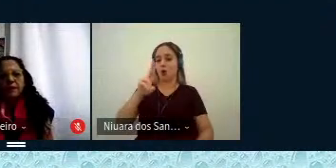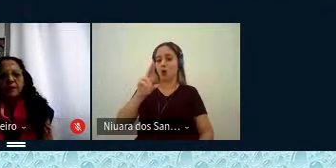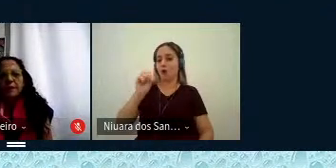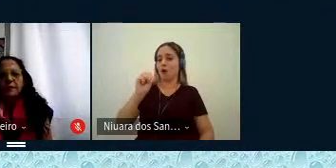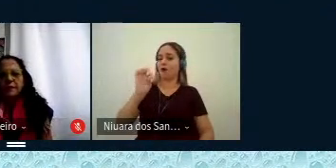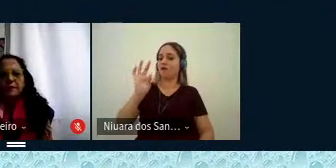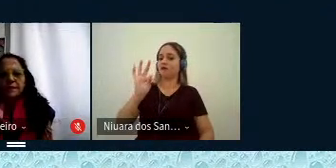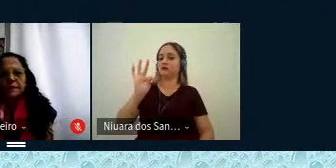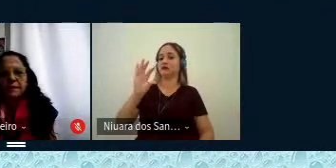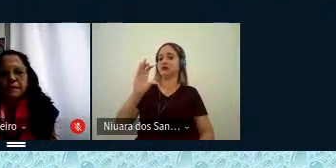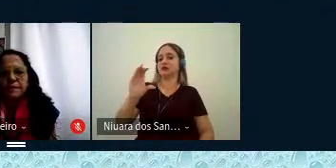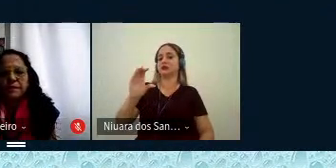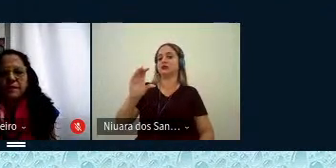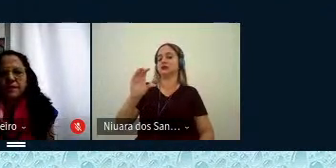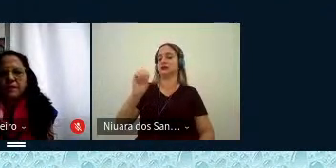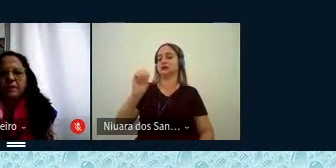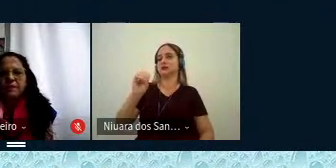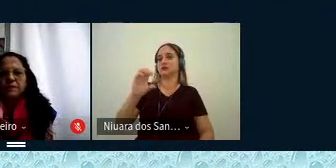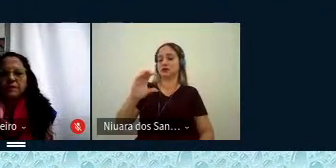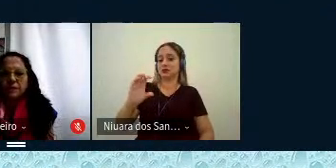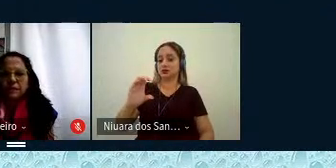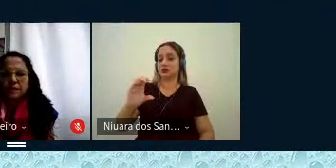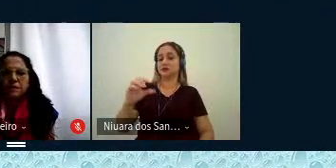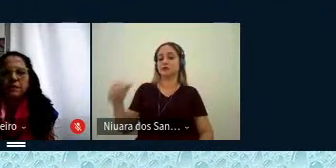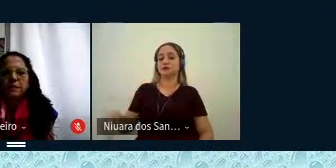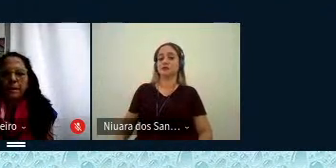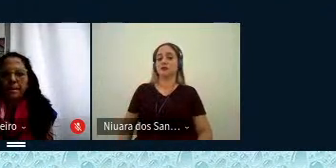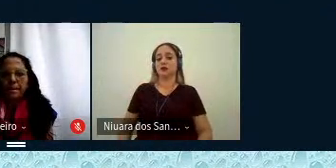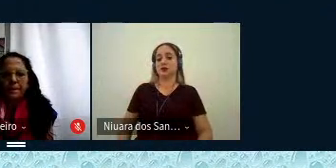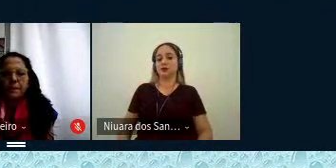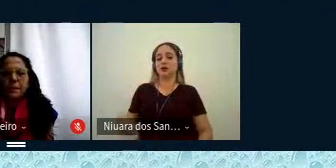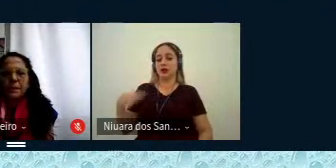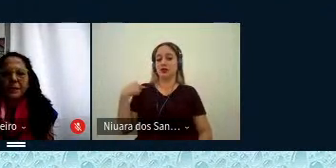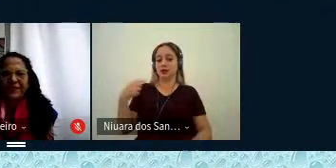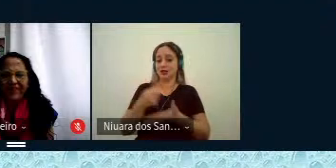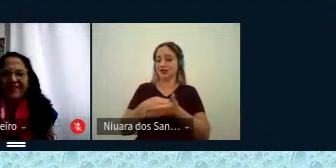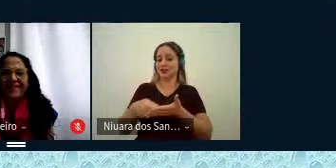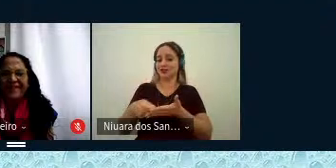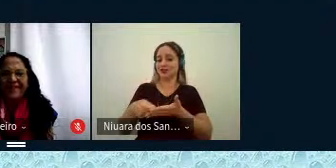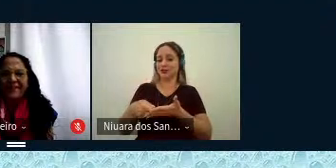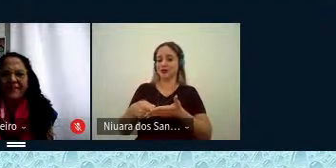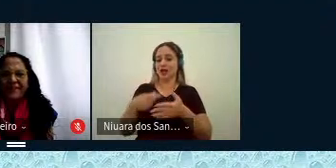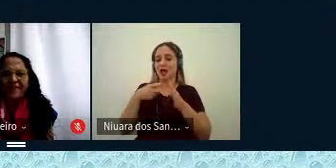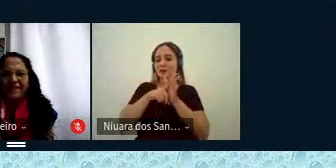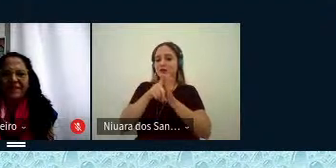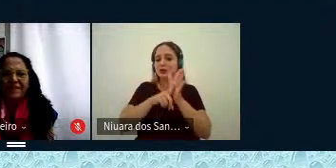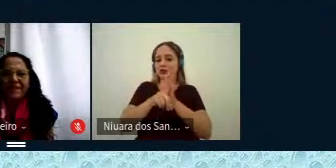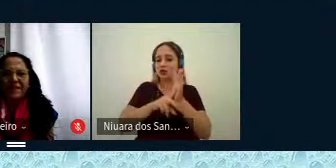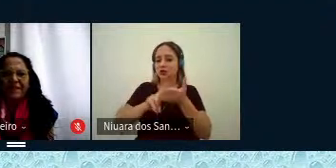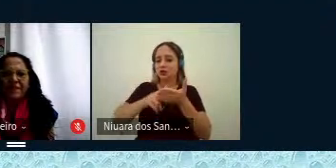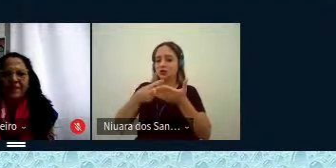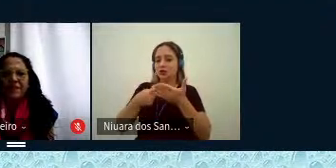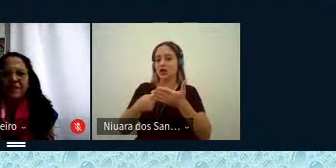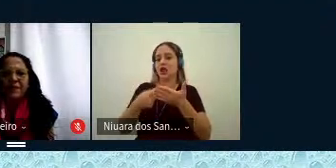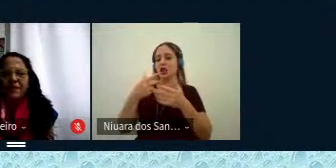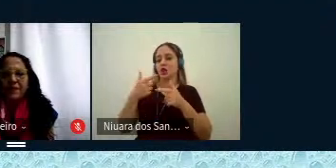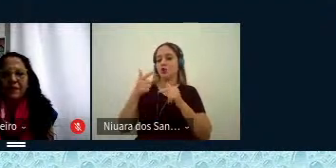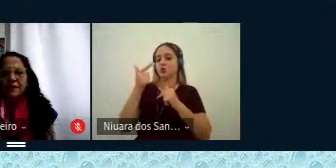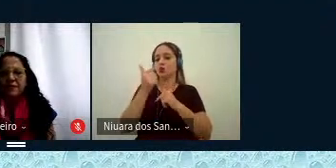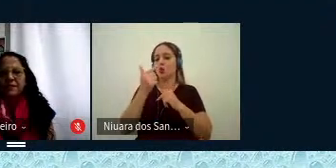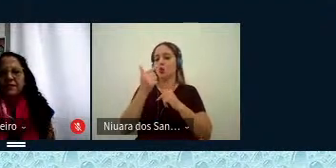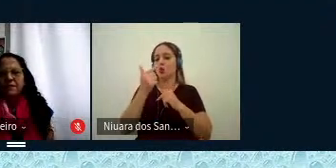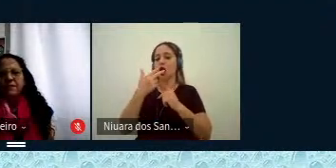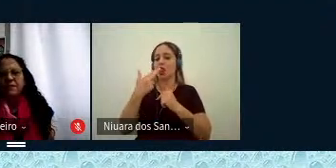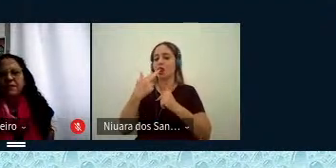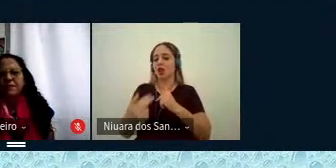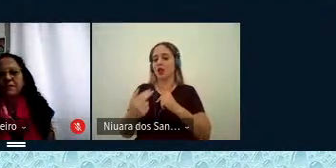professora adjunta da Faculdade de Letras, da UFPA, e escritora. É pesquisadora de tradução interlingual no campo da